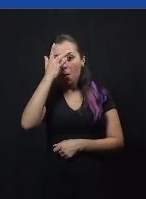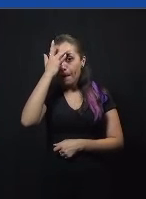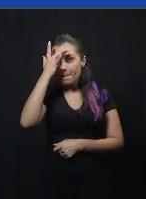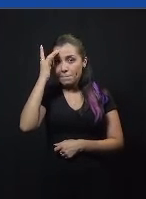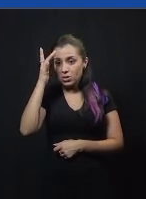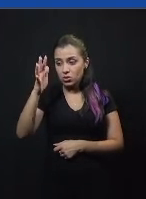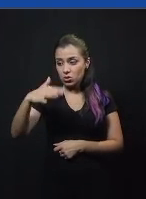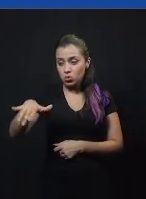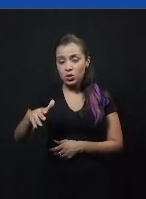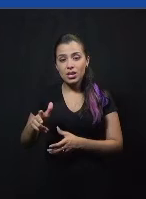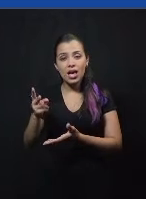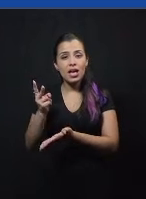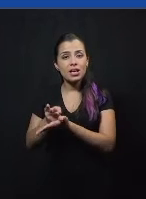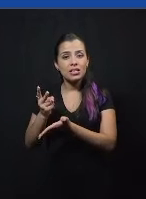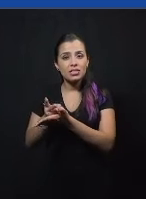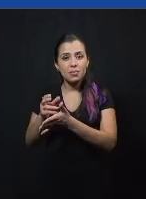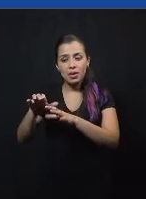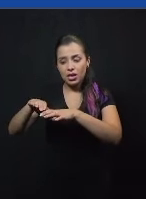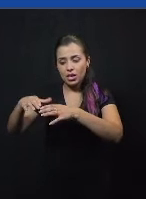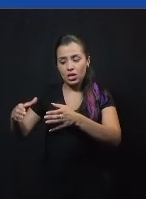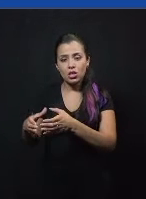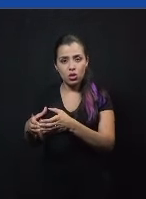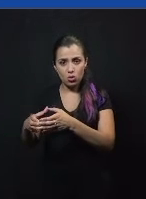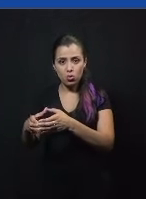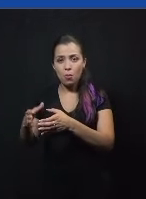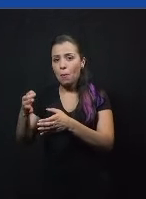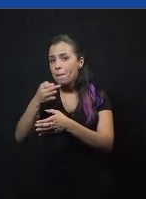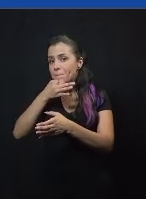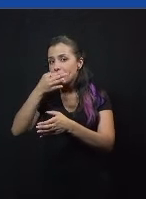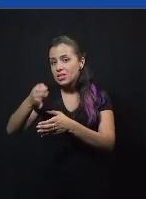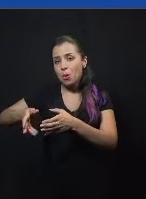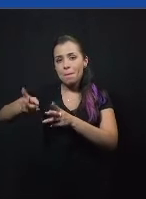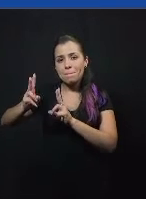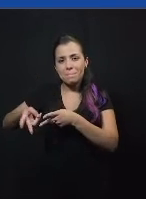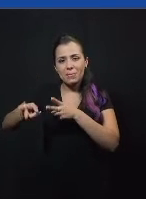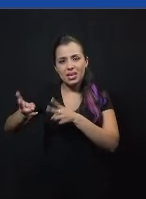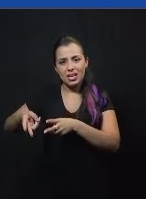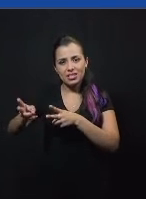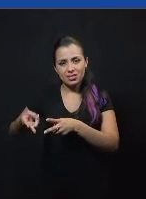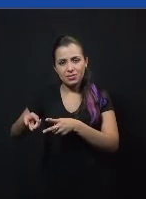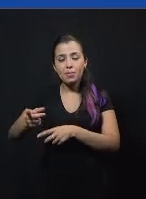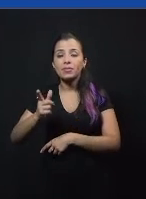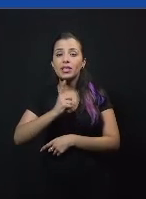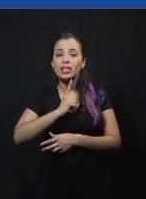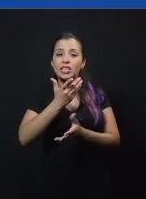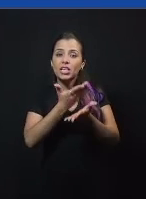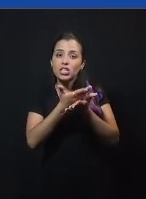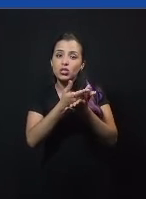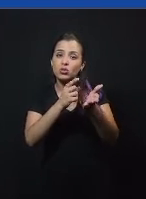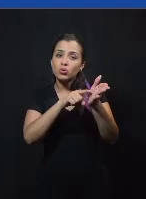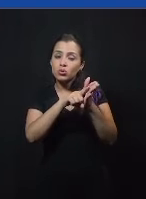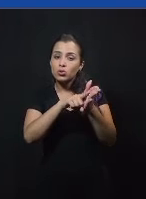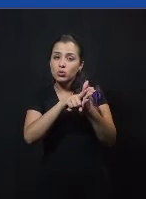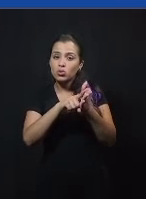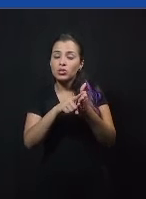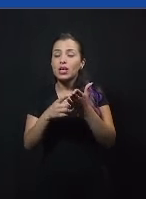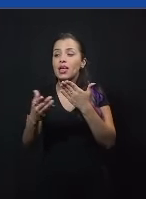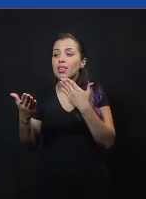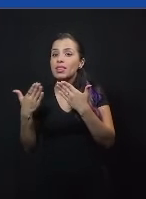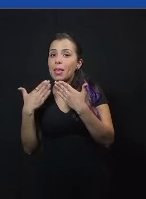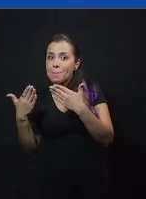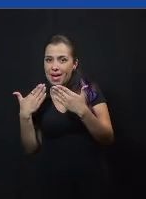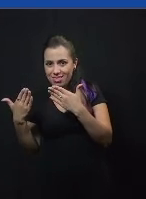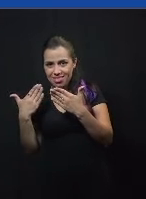desses grupos, geram efeito bolha. E existem estudos que já demonstram que esse processo de debater política entre grupos